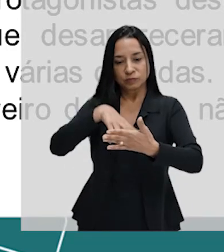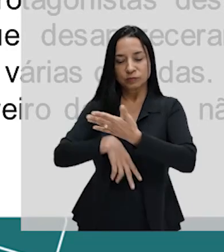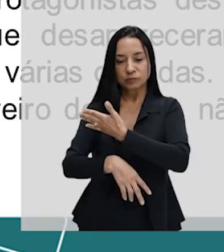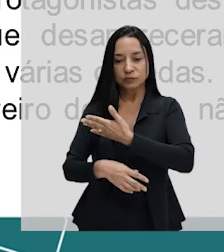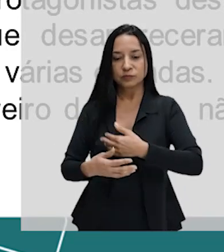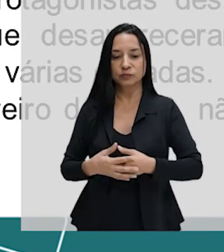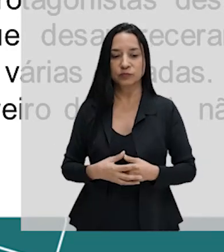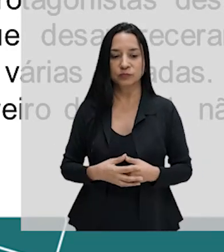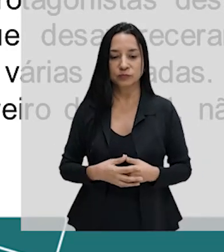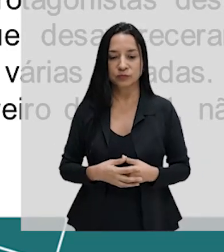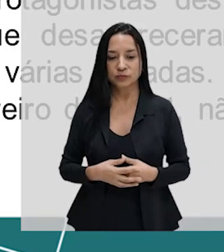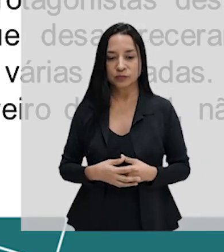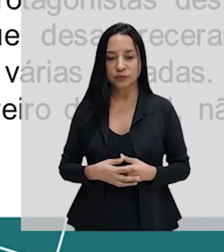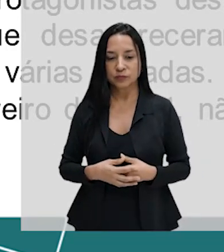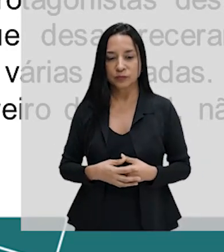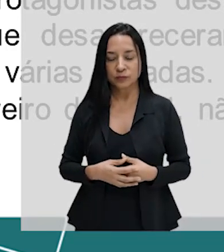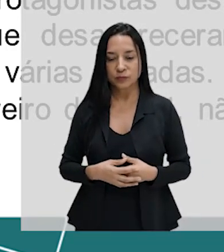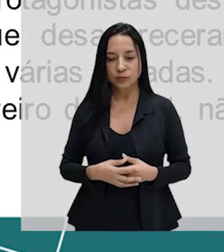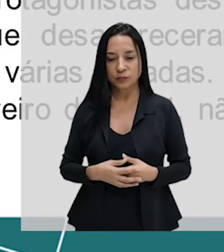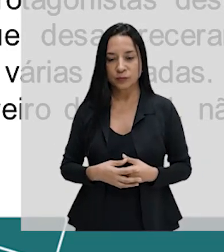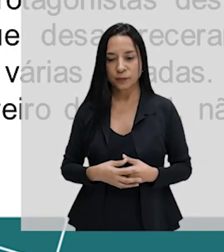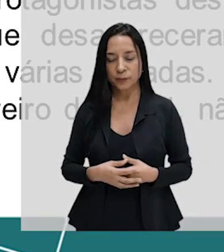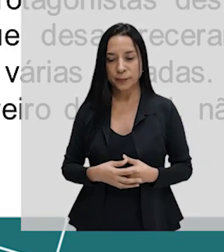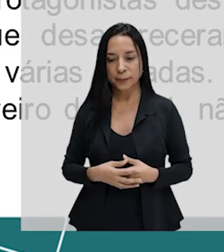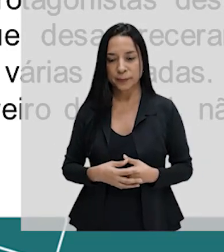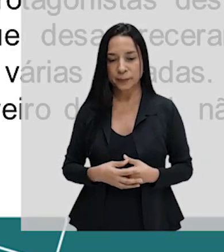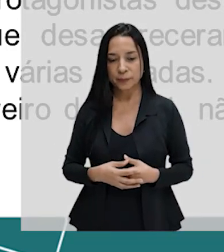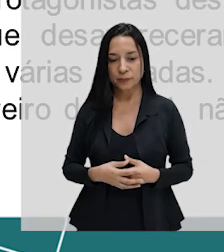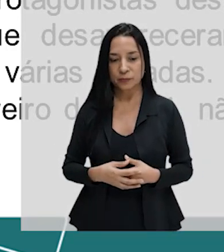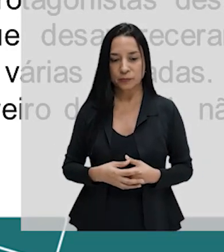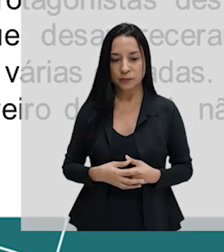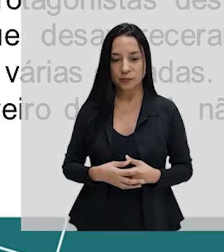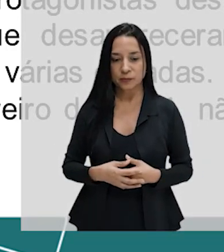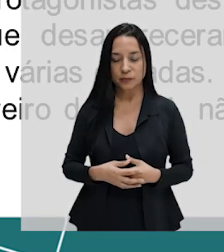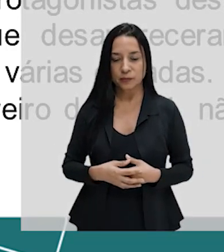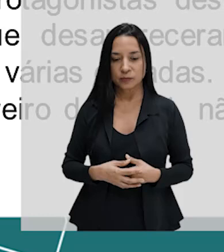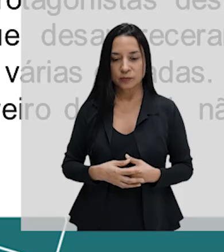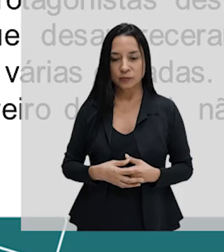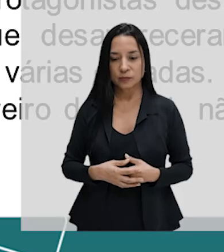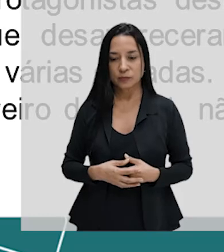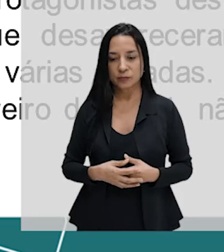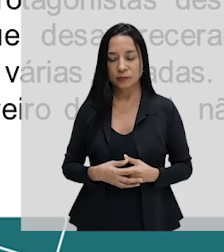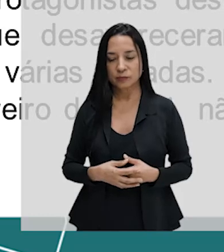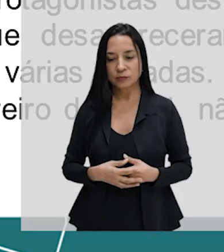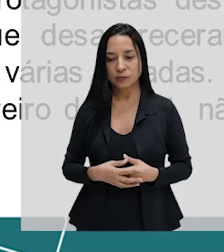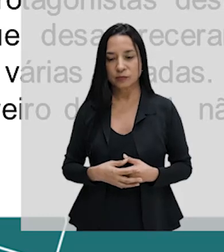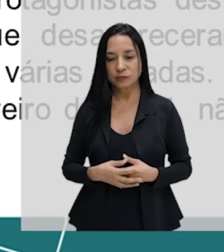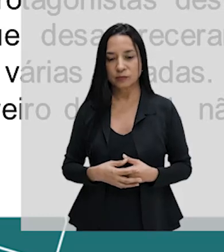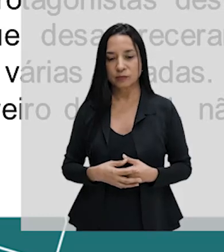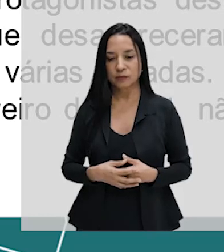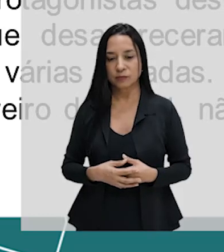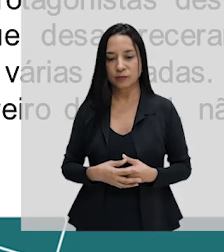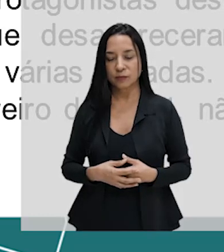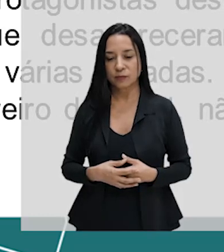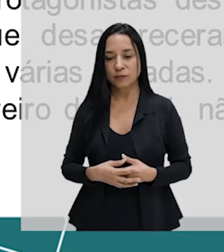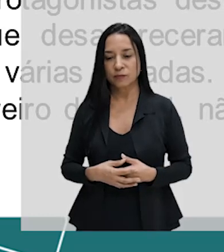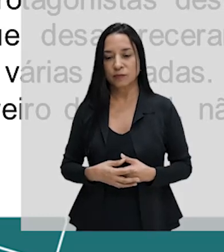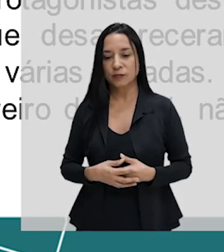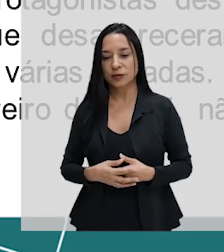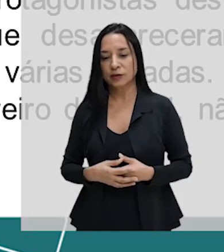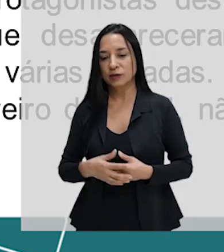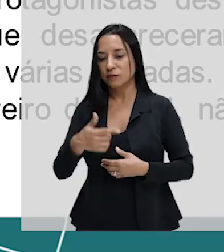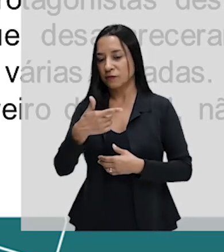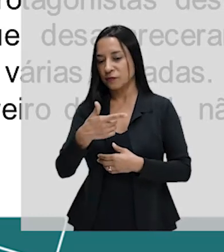barco, o Eichhorn, desapareceu dia 27 de fevereiro de 1994, 27